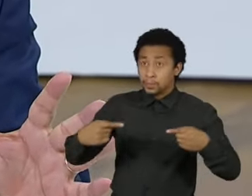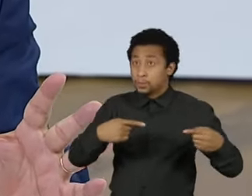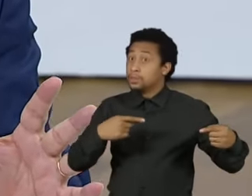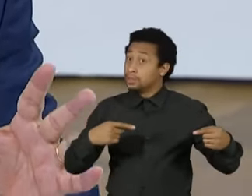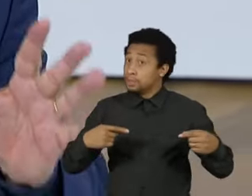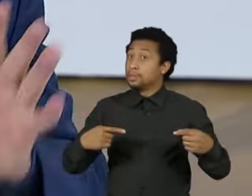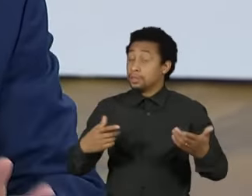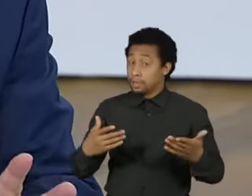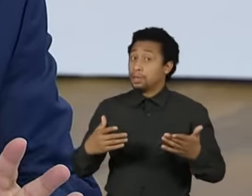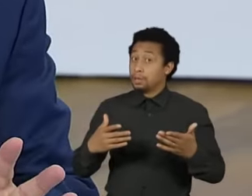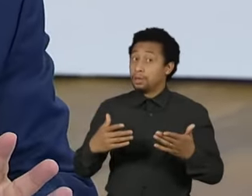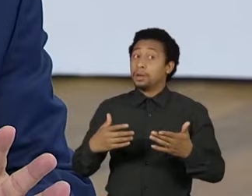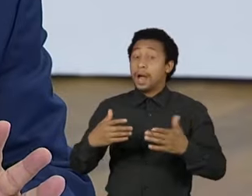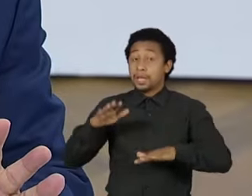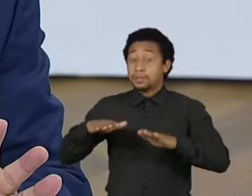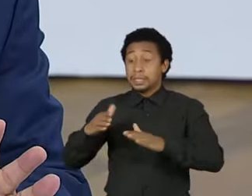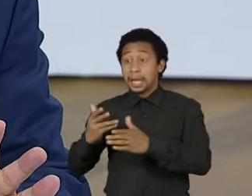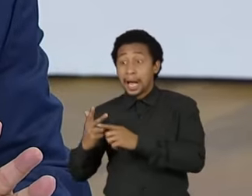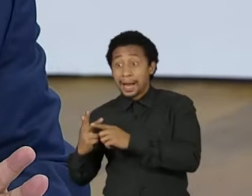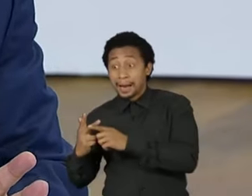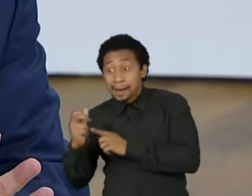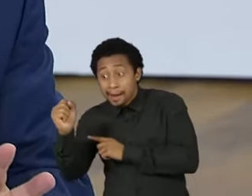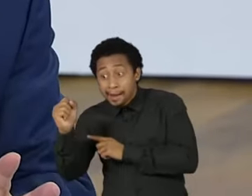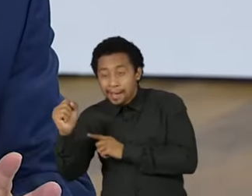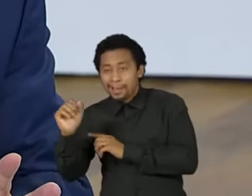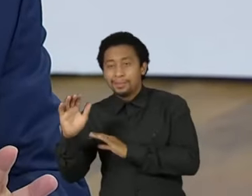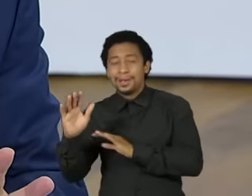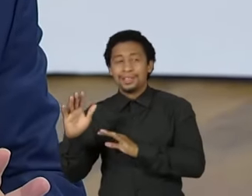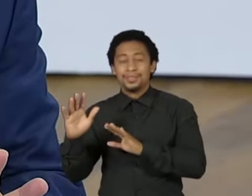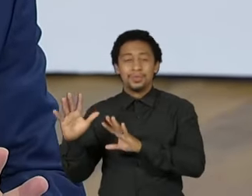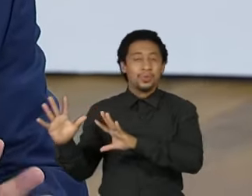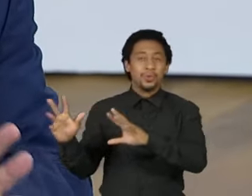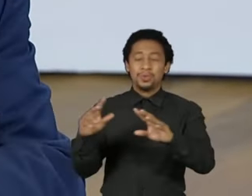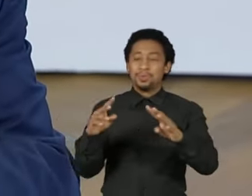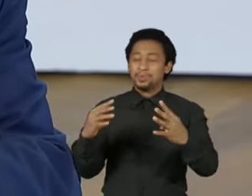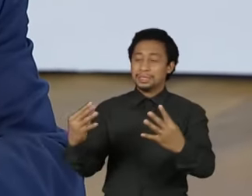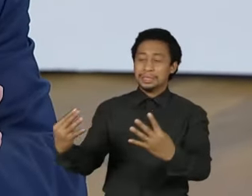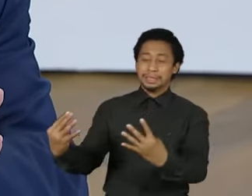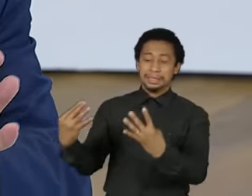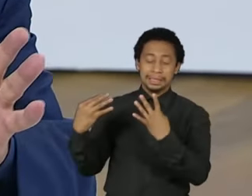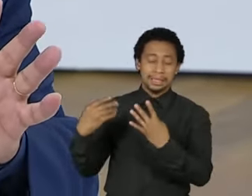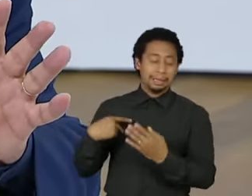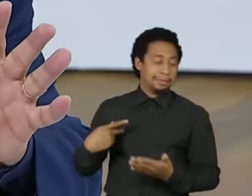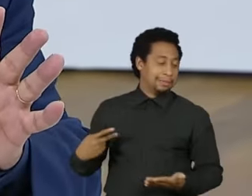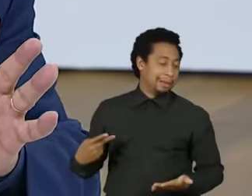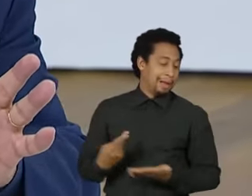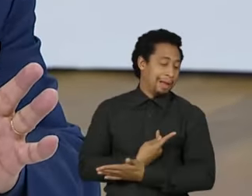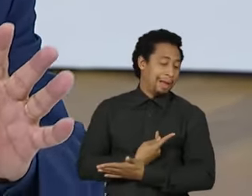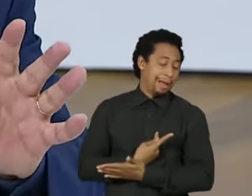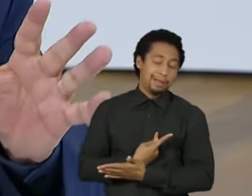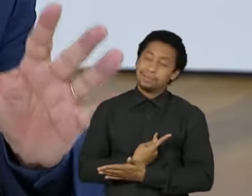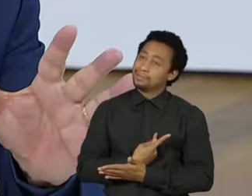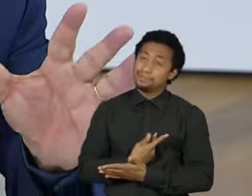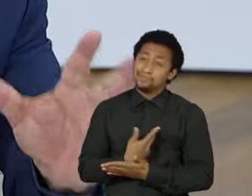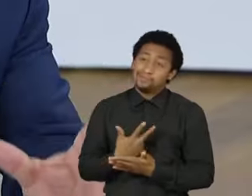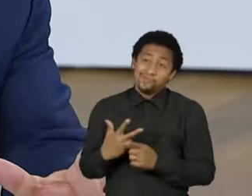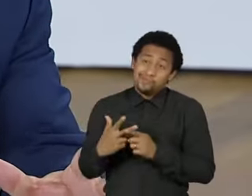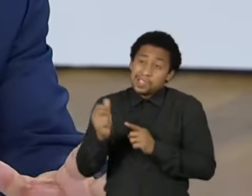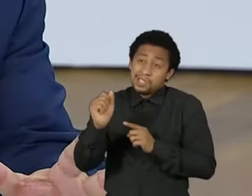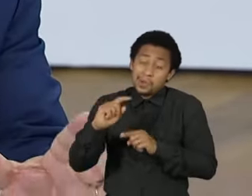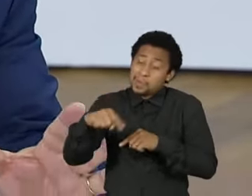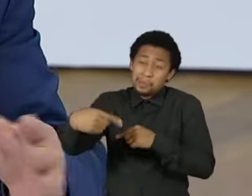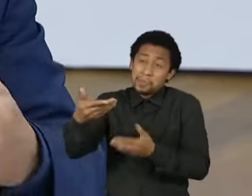Porque muitas vezes você ganha, mas frustra todo mundo e acaba sendo uma vitória. Você ganha